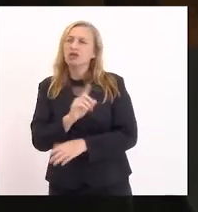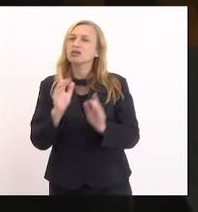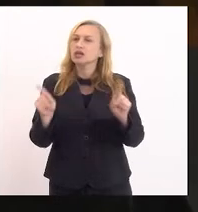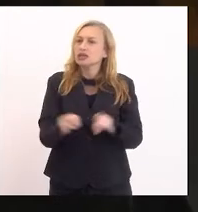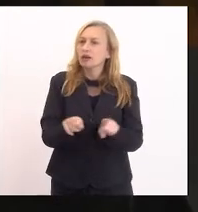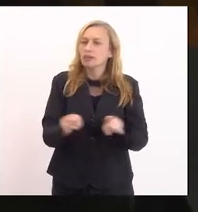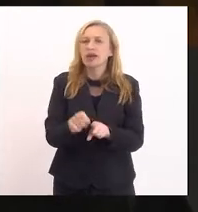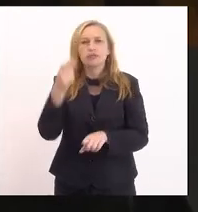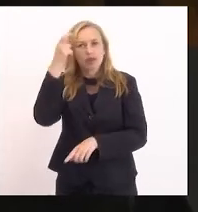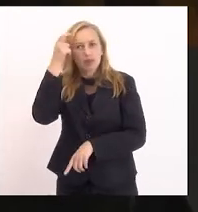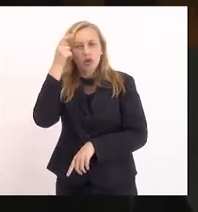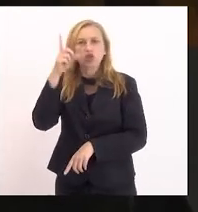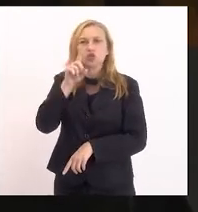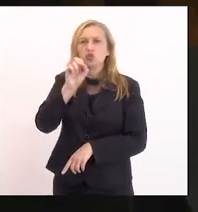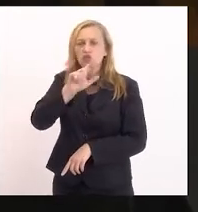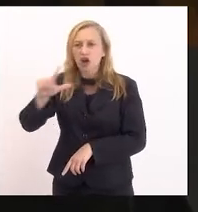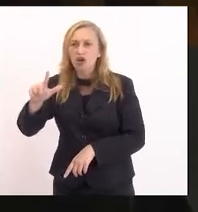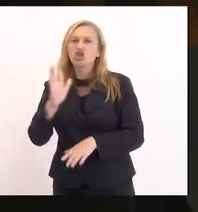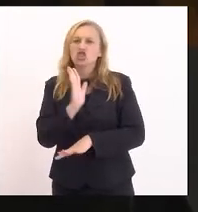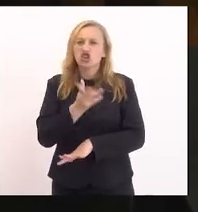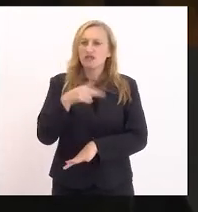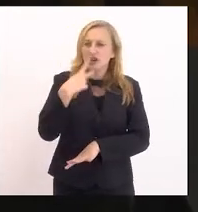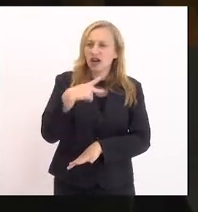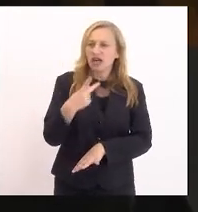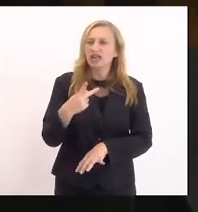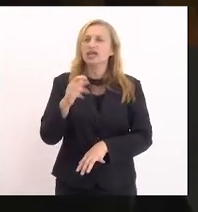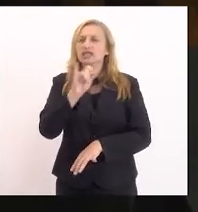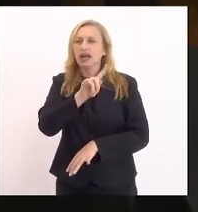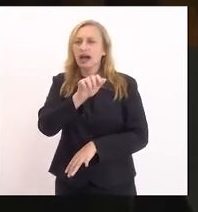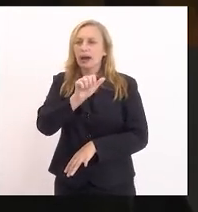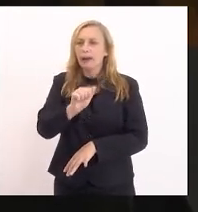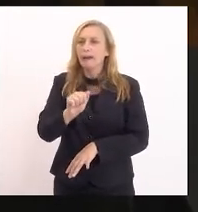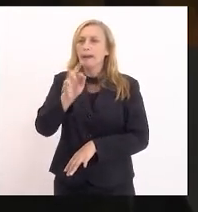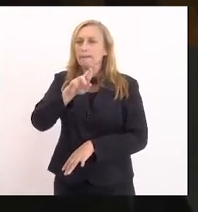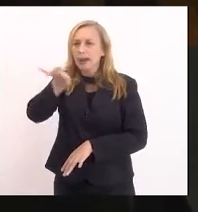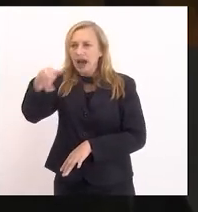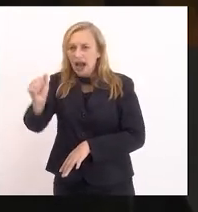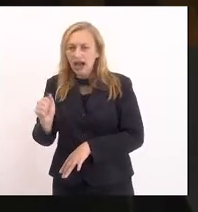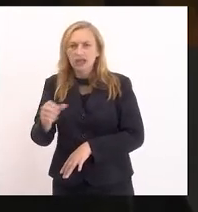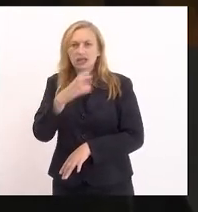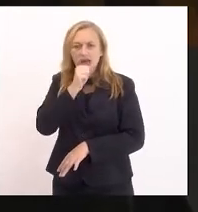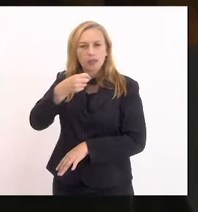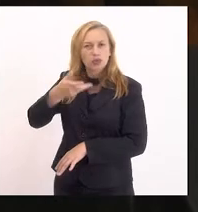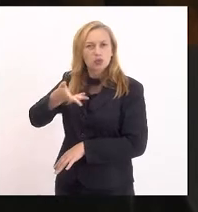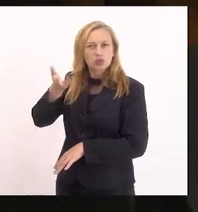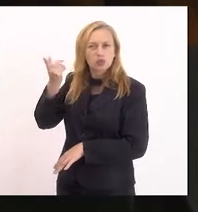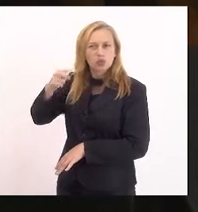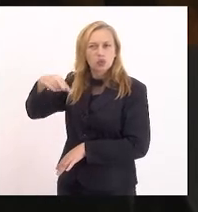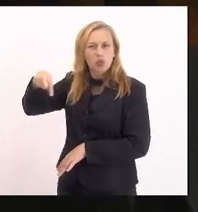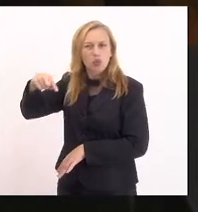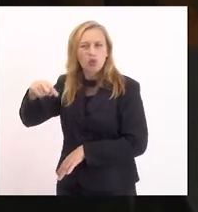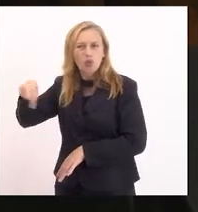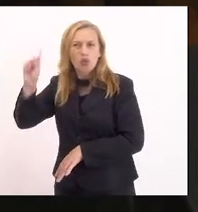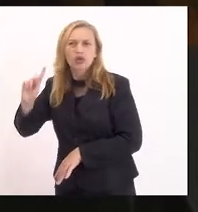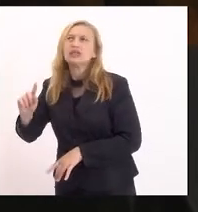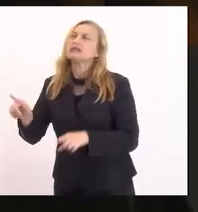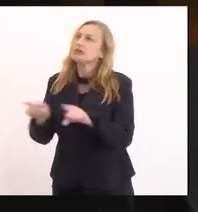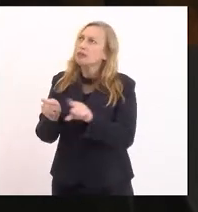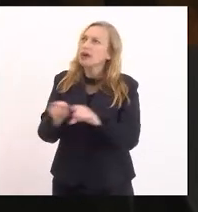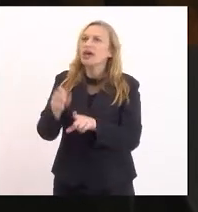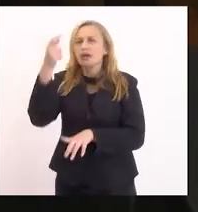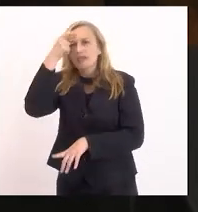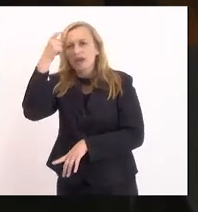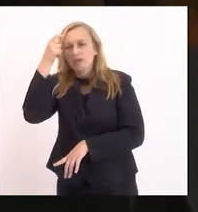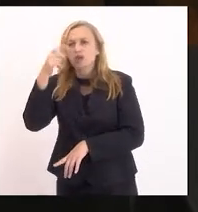também em memória de Durval, já mencionei o ato que teve na Barra na semana retrasada, no sábado retrasado, também de indignação em memória